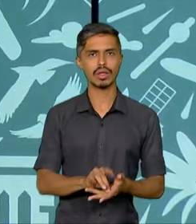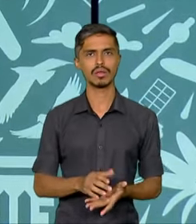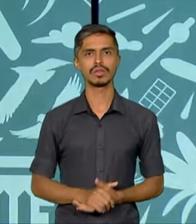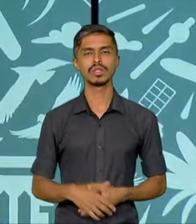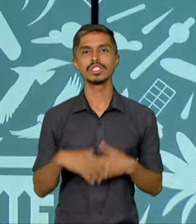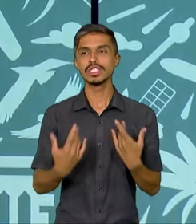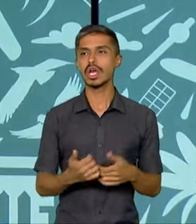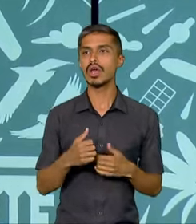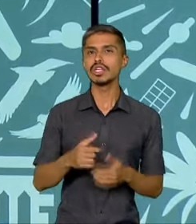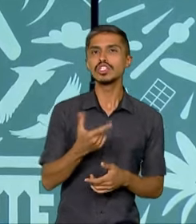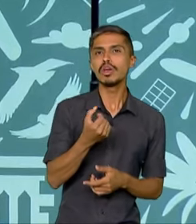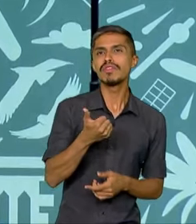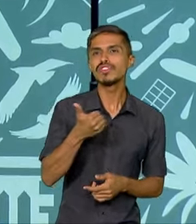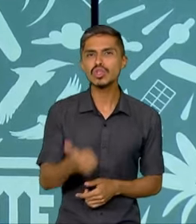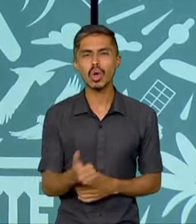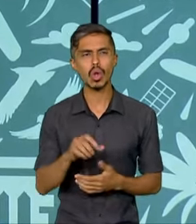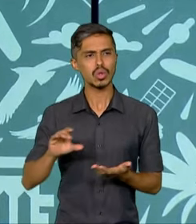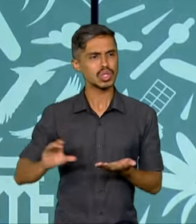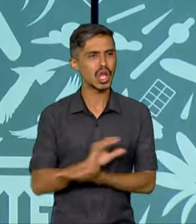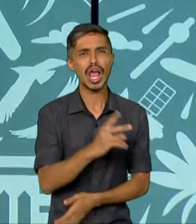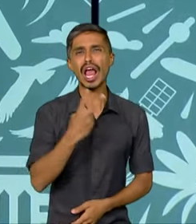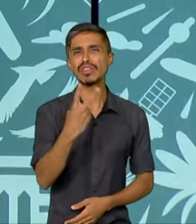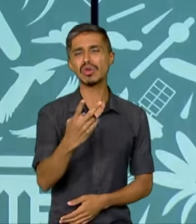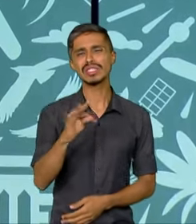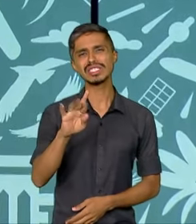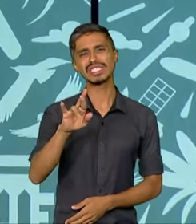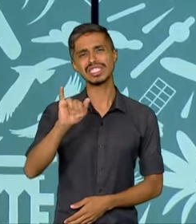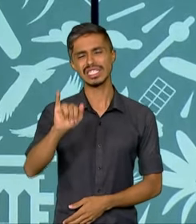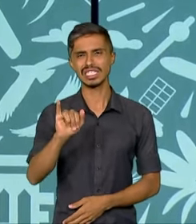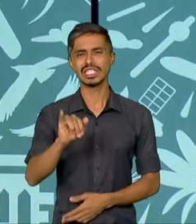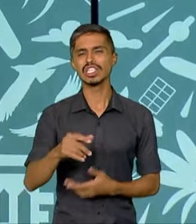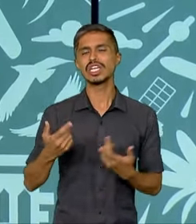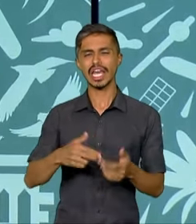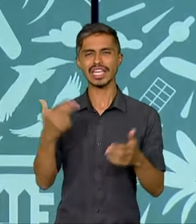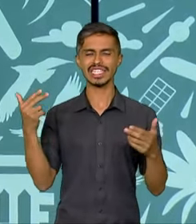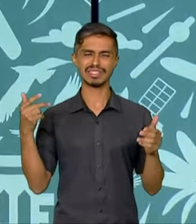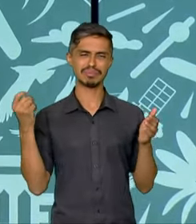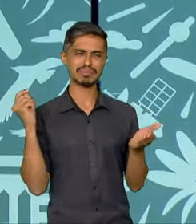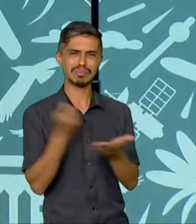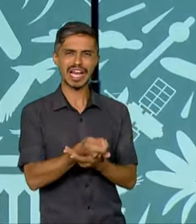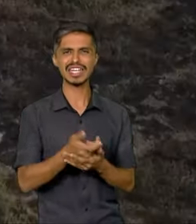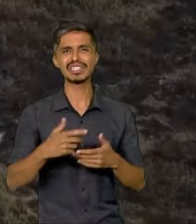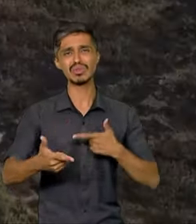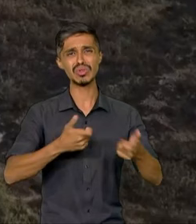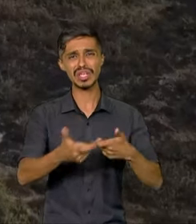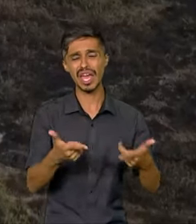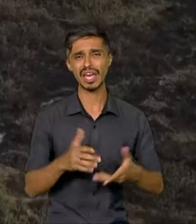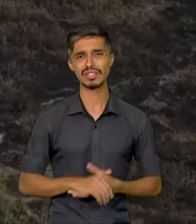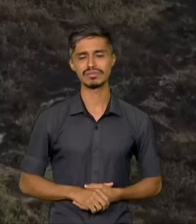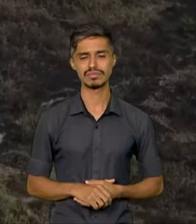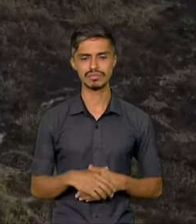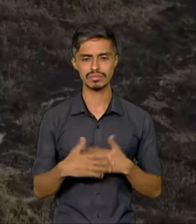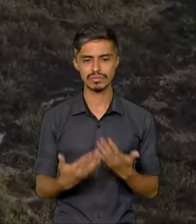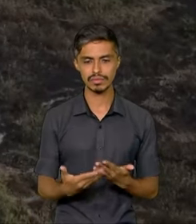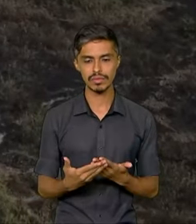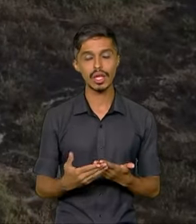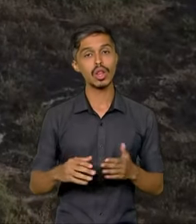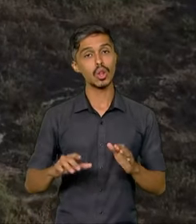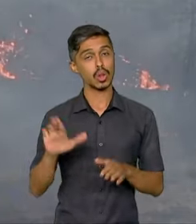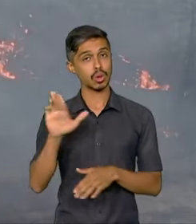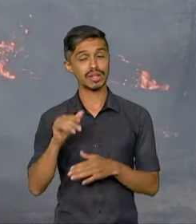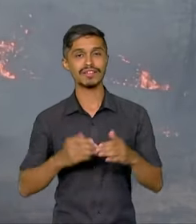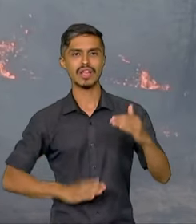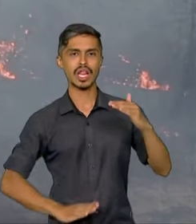gastos militares chegaram a 2 trilhões e 200 bilhões de dólares. Lula também defendeu o limite